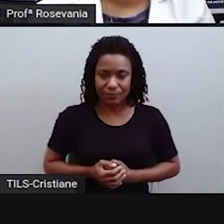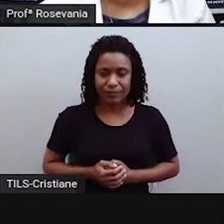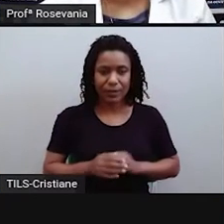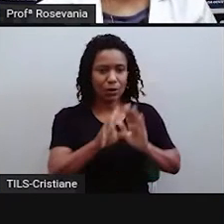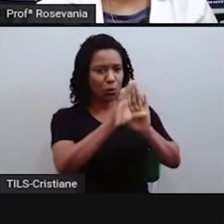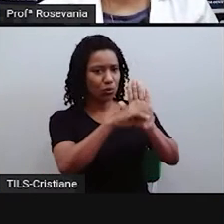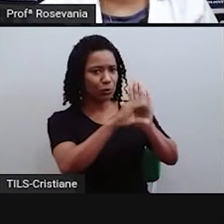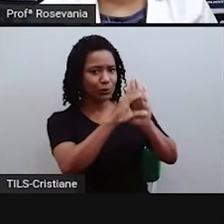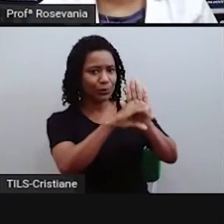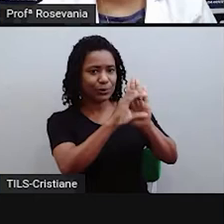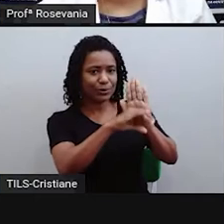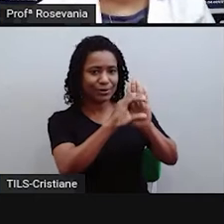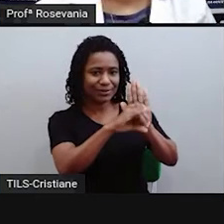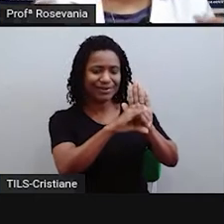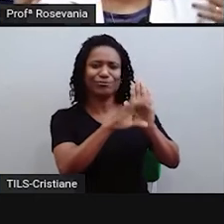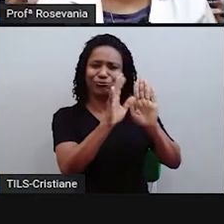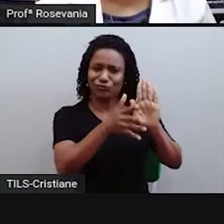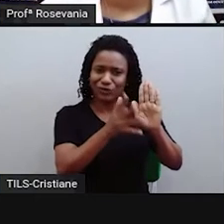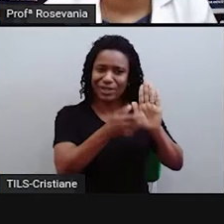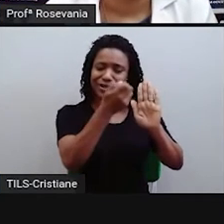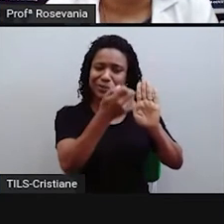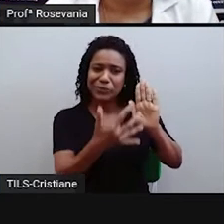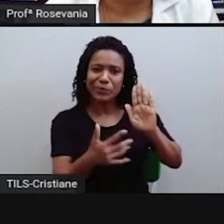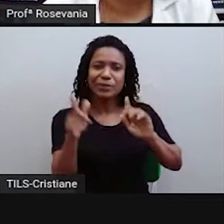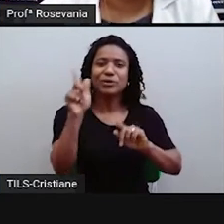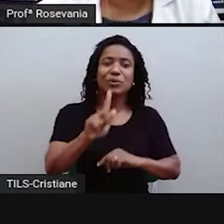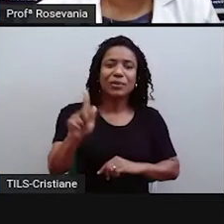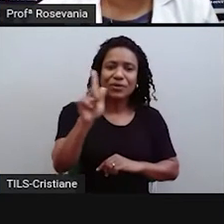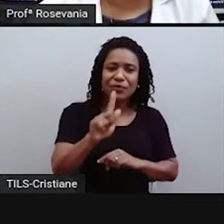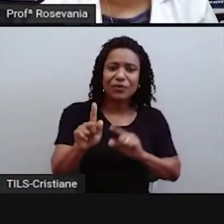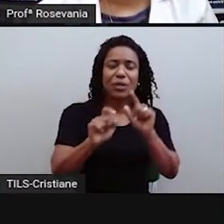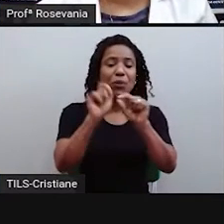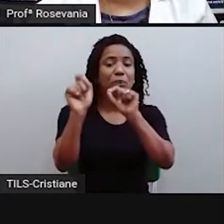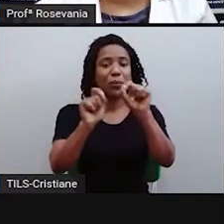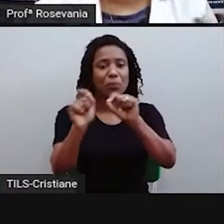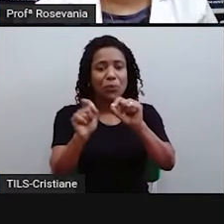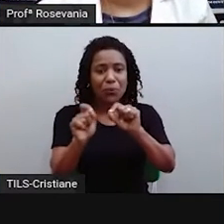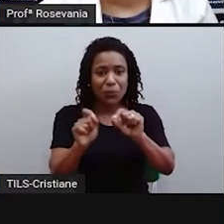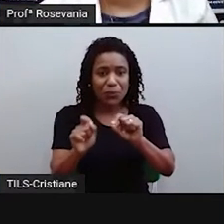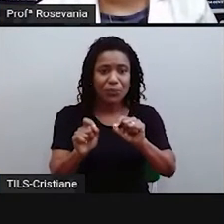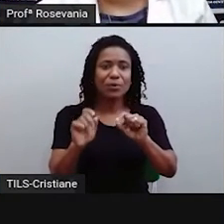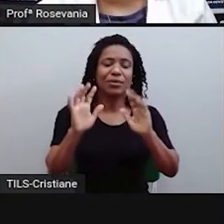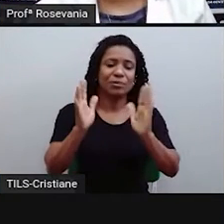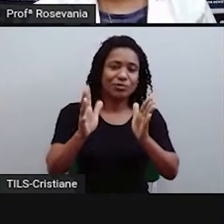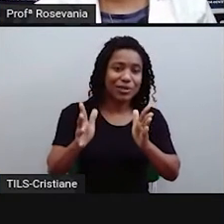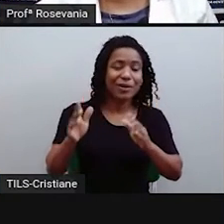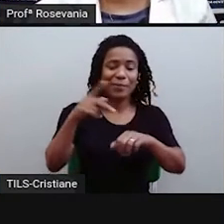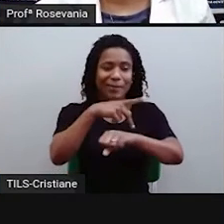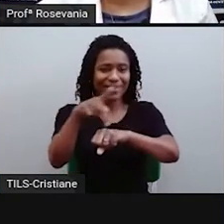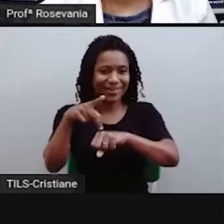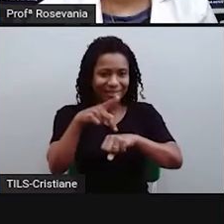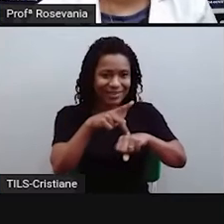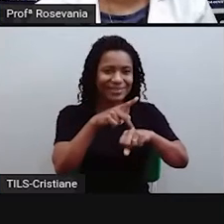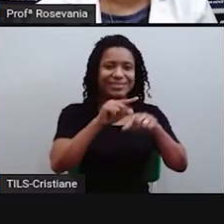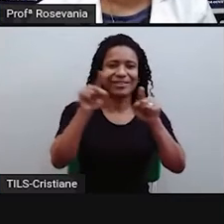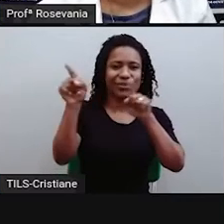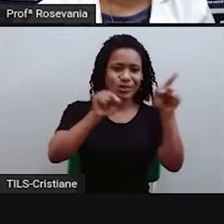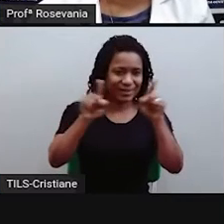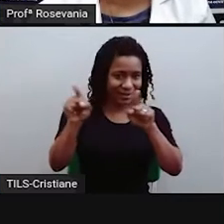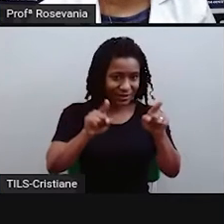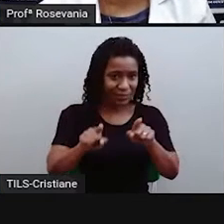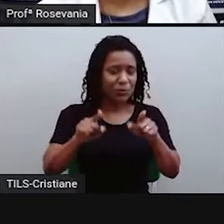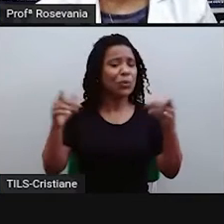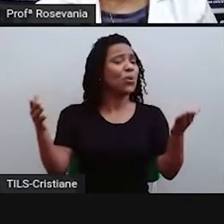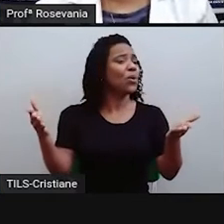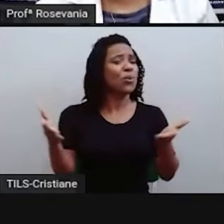principais, né, da geografia, falando sobre, né, o nosso país, essa localização ali dele. Então, o que é que nós vamos